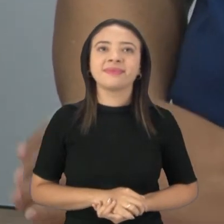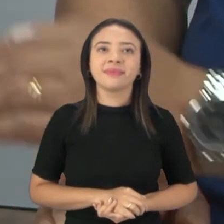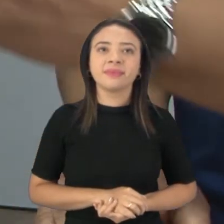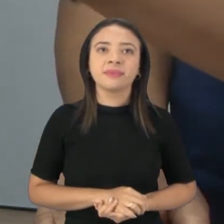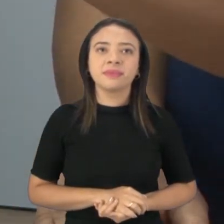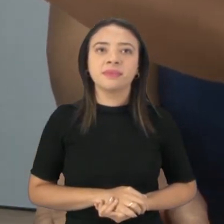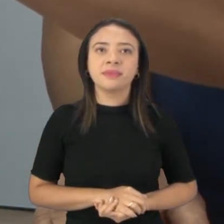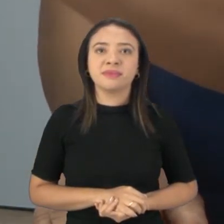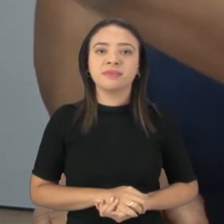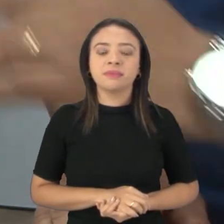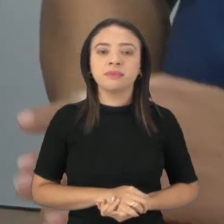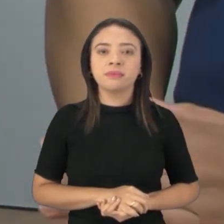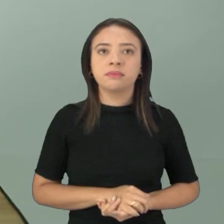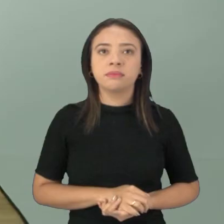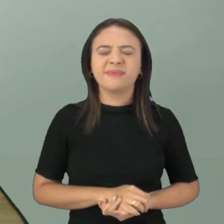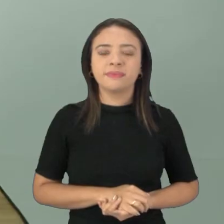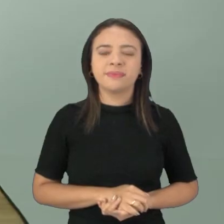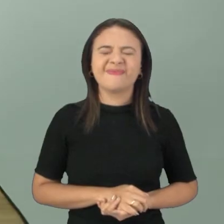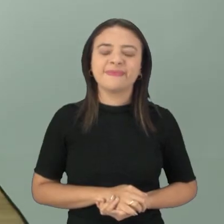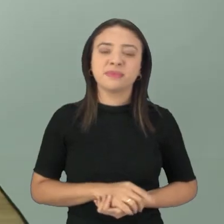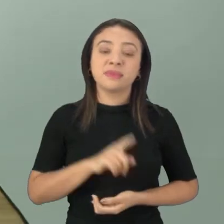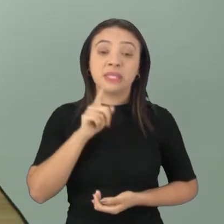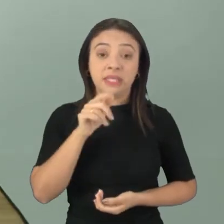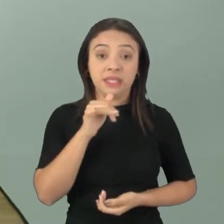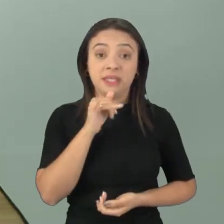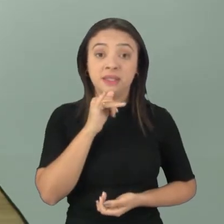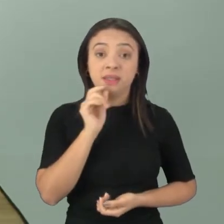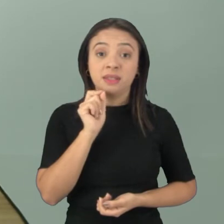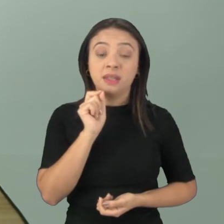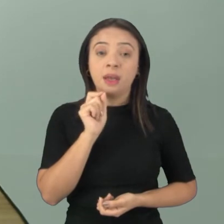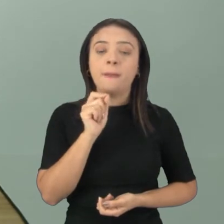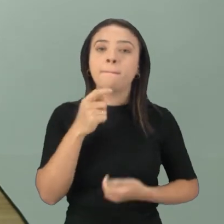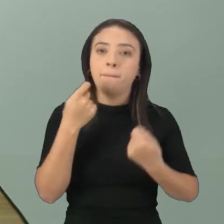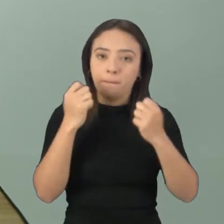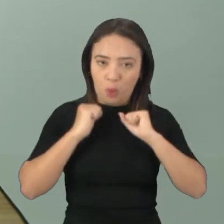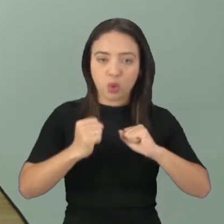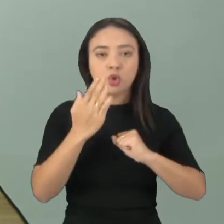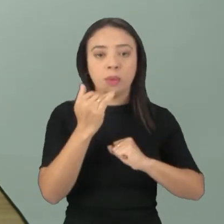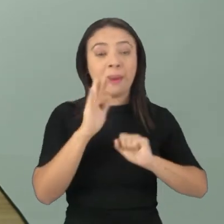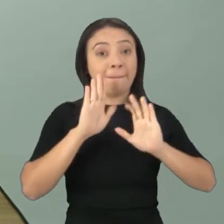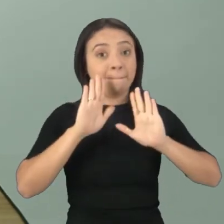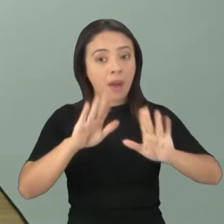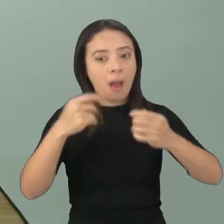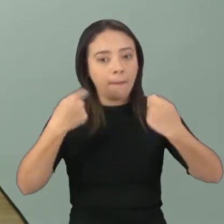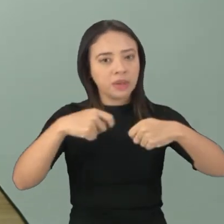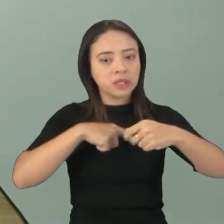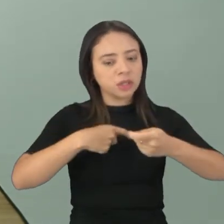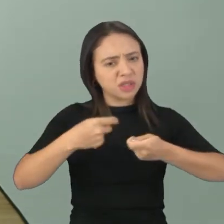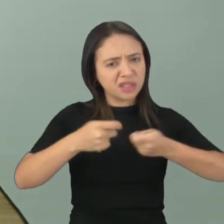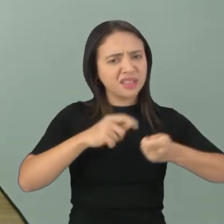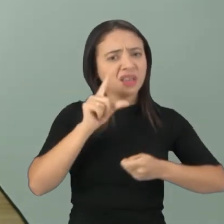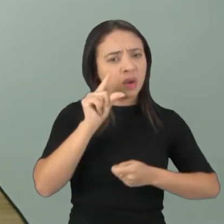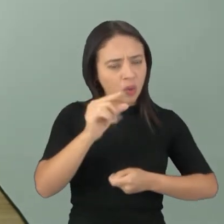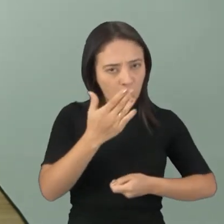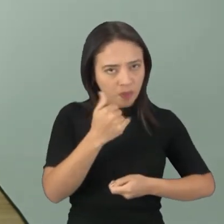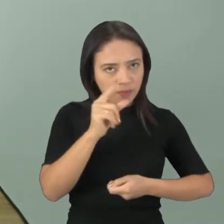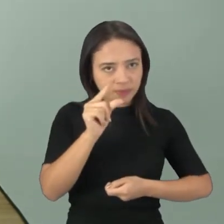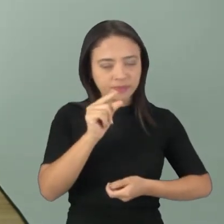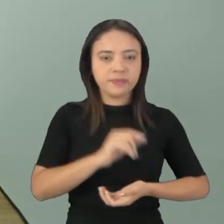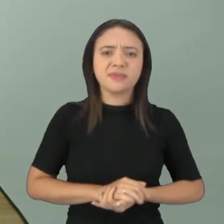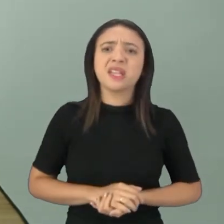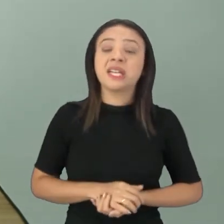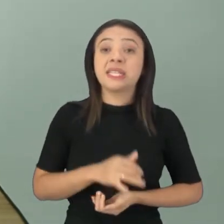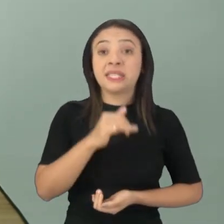vocês, esses aqui são os que devem ser consumidos em menor quantidade. No caso dos doces, que é o